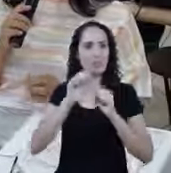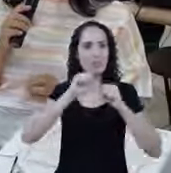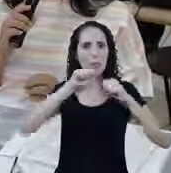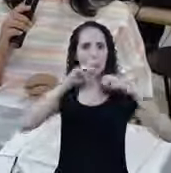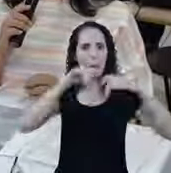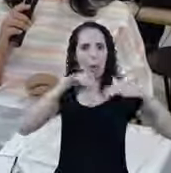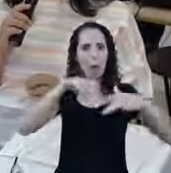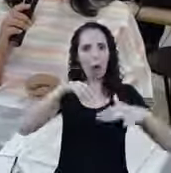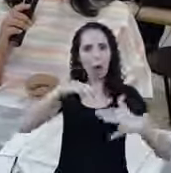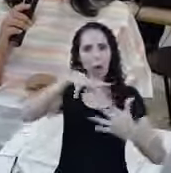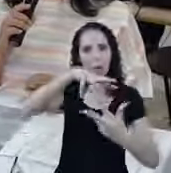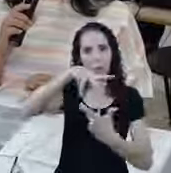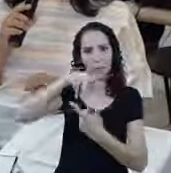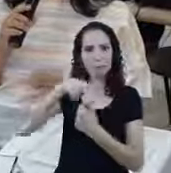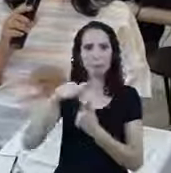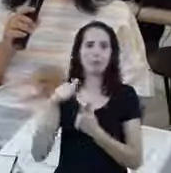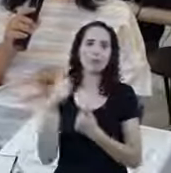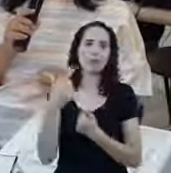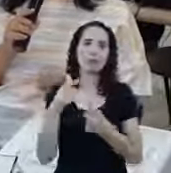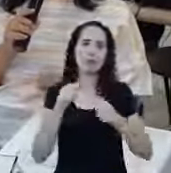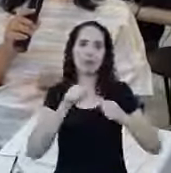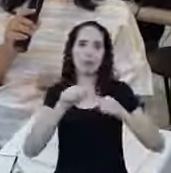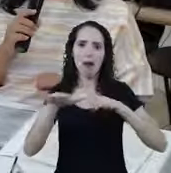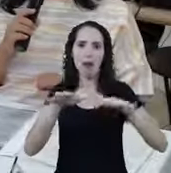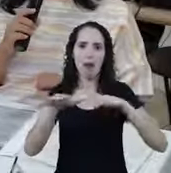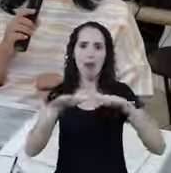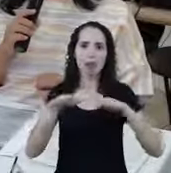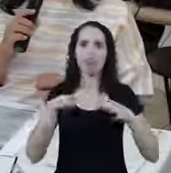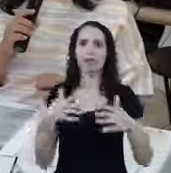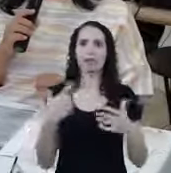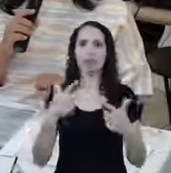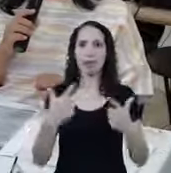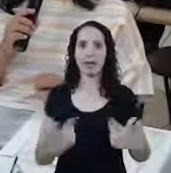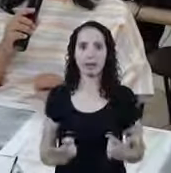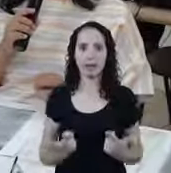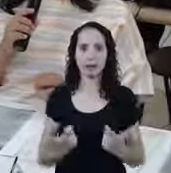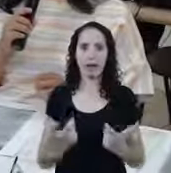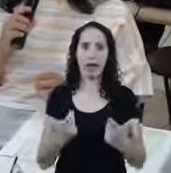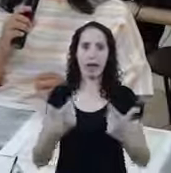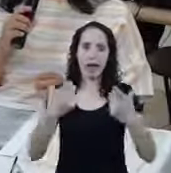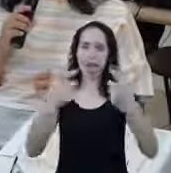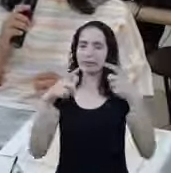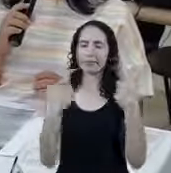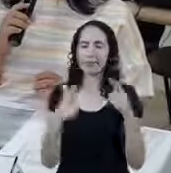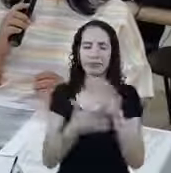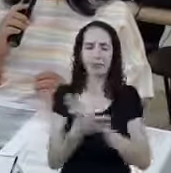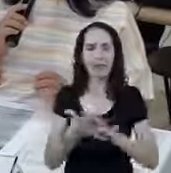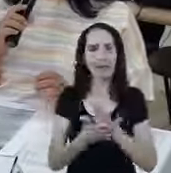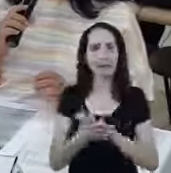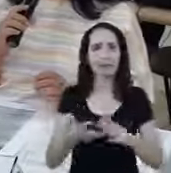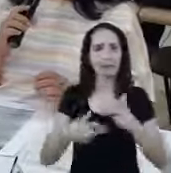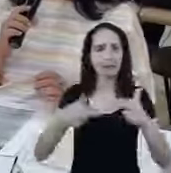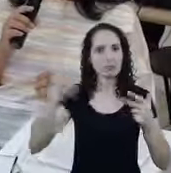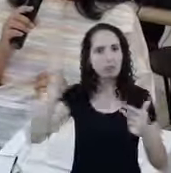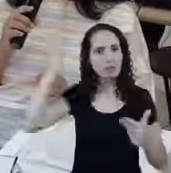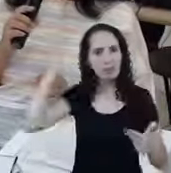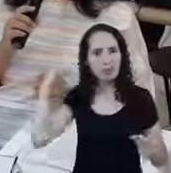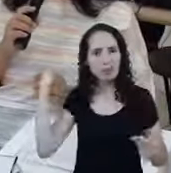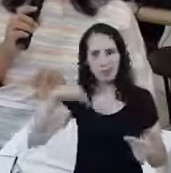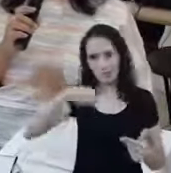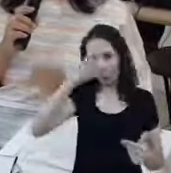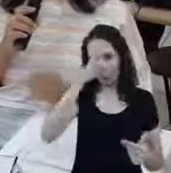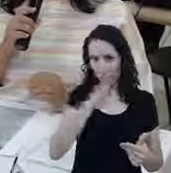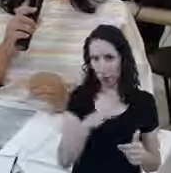tivemos terremoto Não tivemos grandes guerras Não tivemos guerra Saldo de guerra Não Não tivemos No território nacional